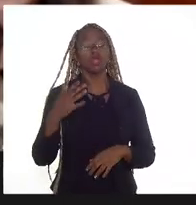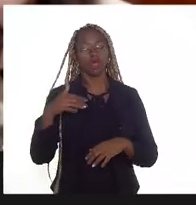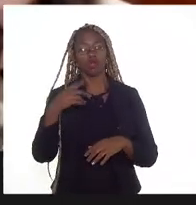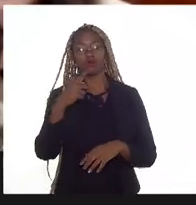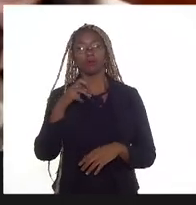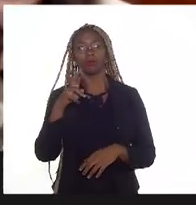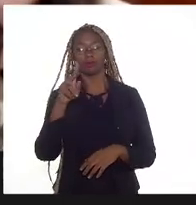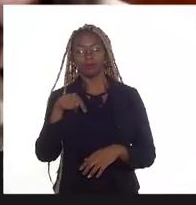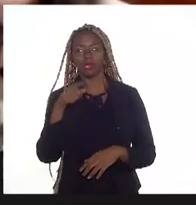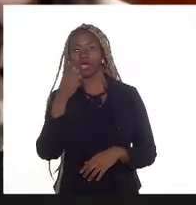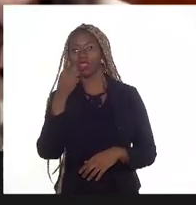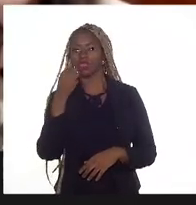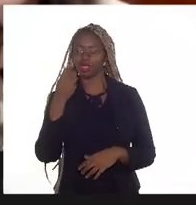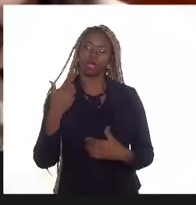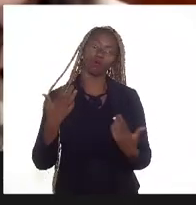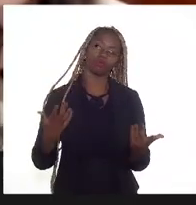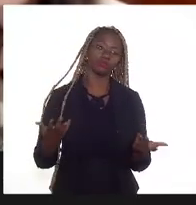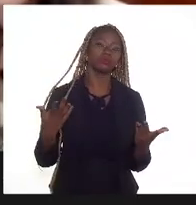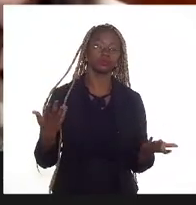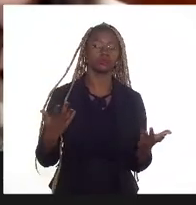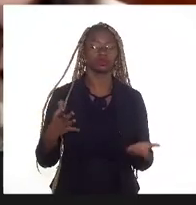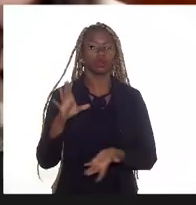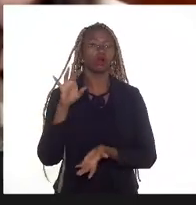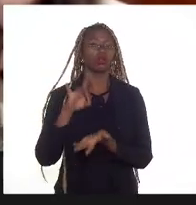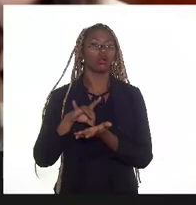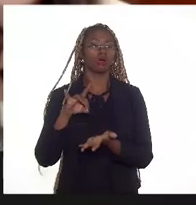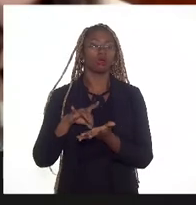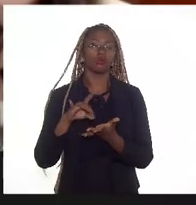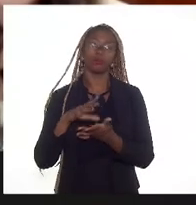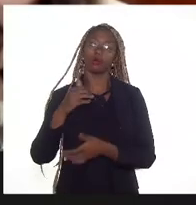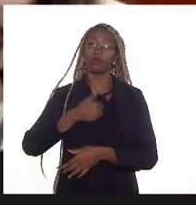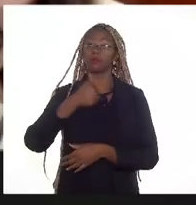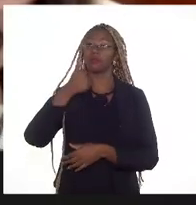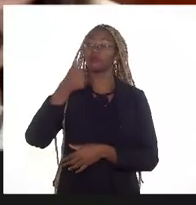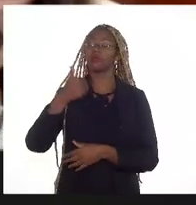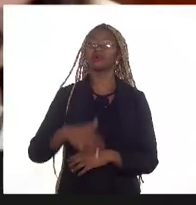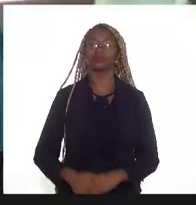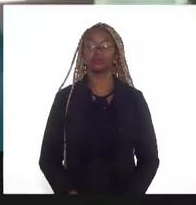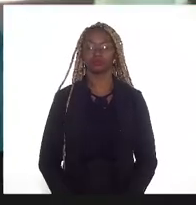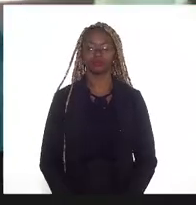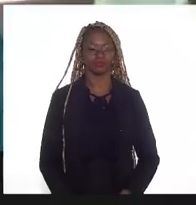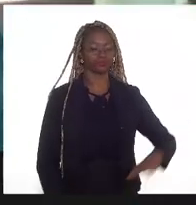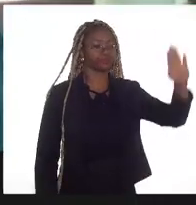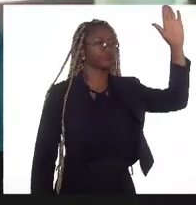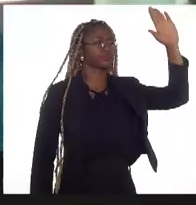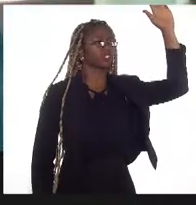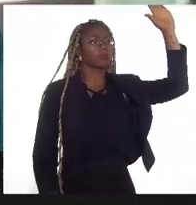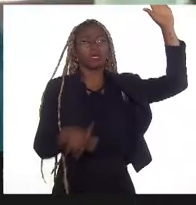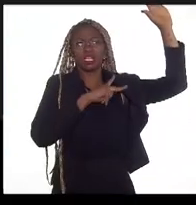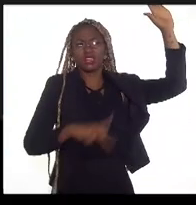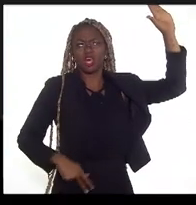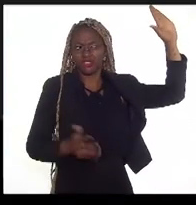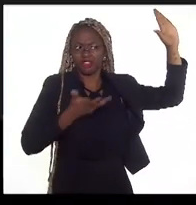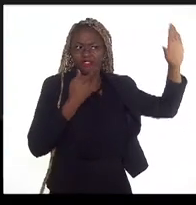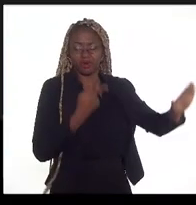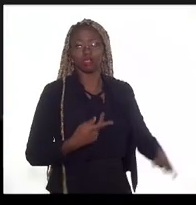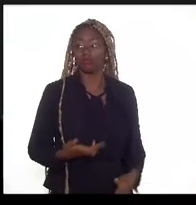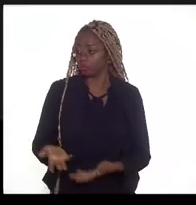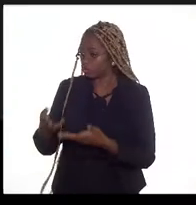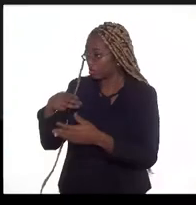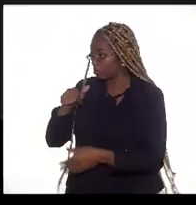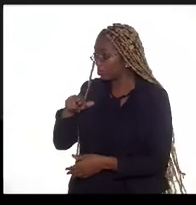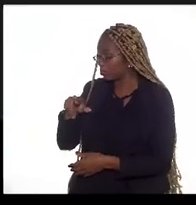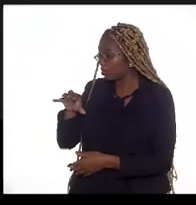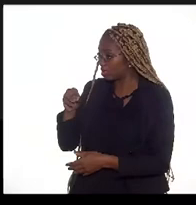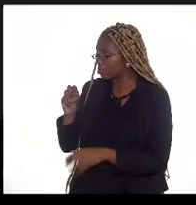absorve o mundo. Então, foi realmente pioneiro. Questão de ordem, presidente? Foi não, deputado Márcio Pacheco.